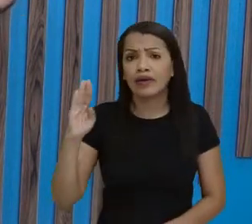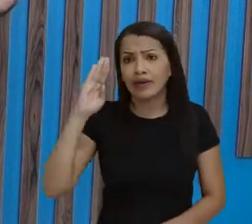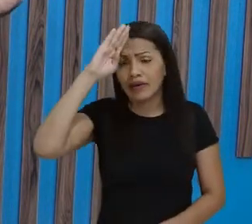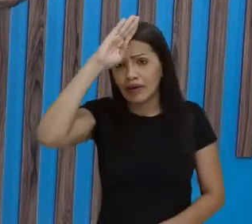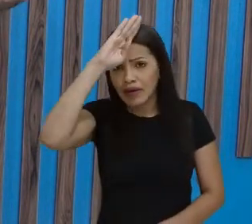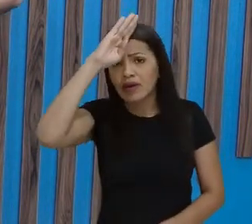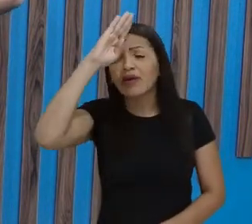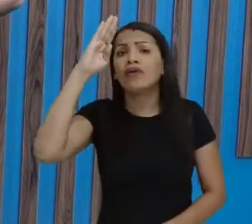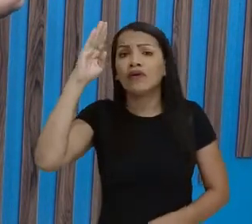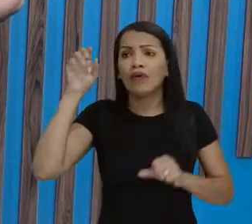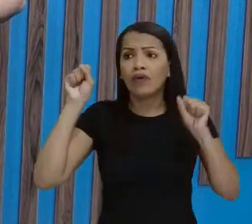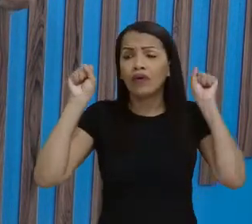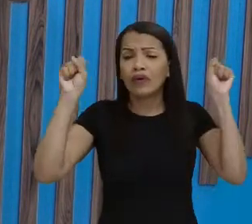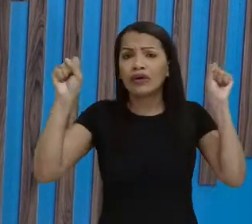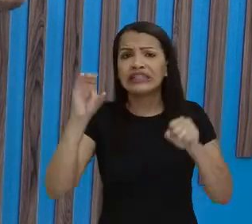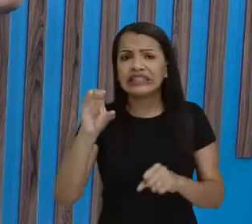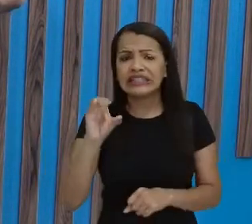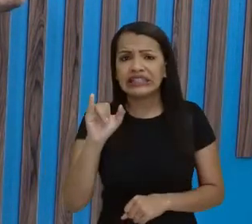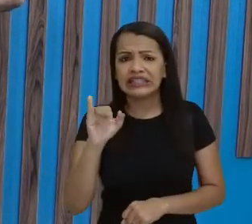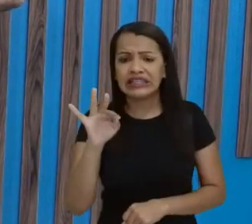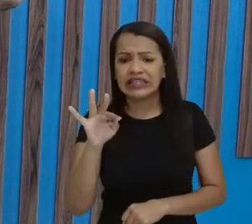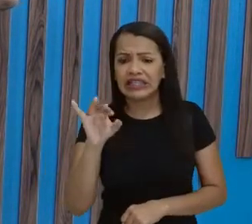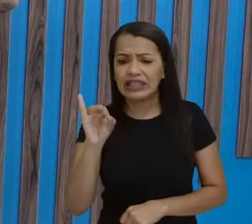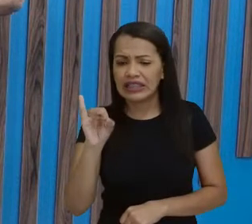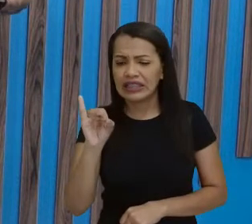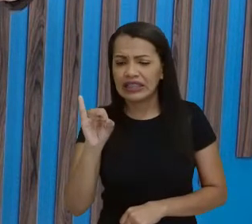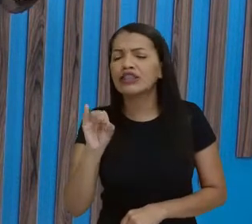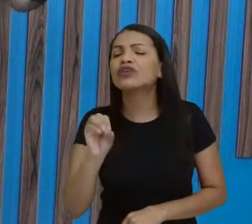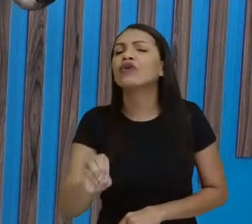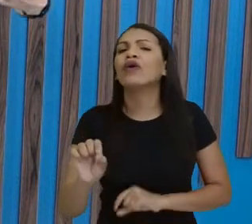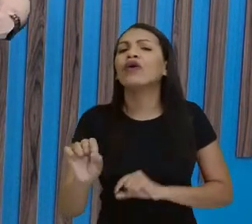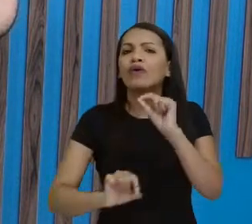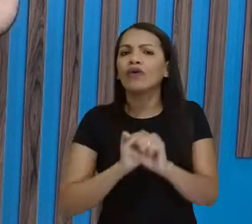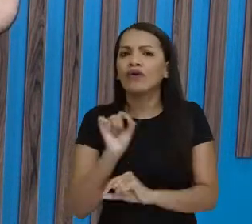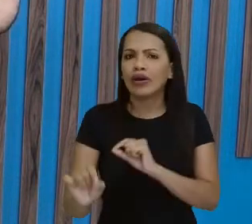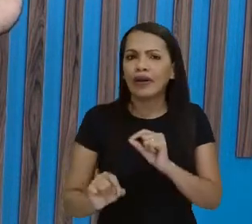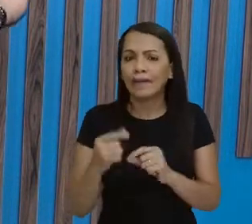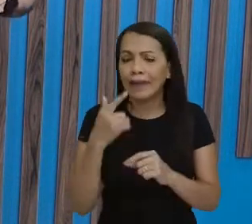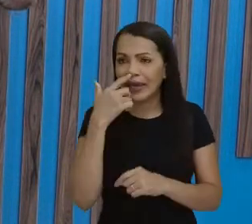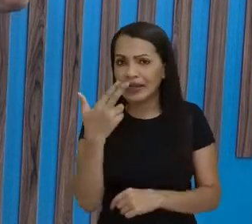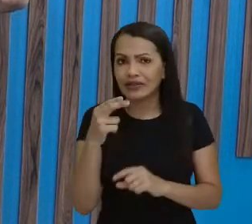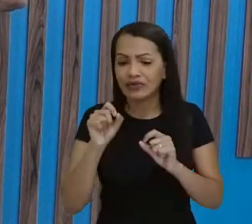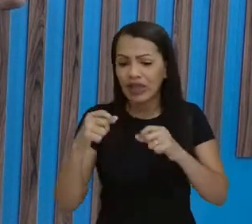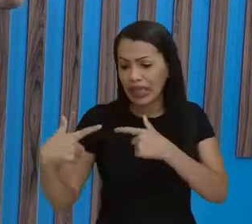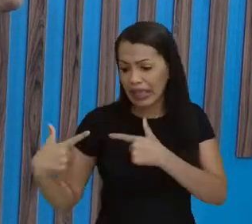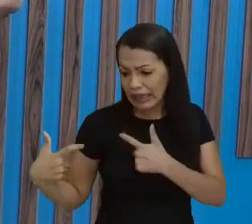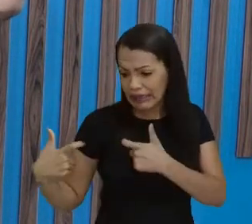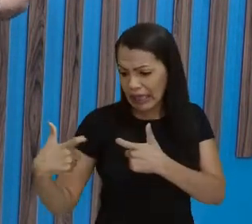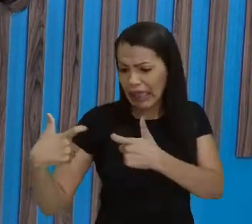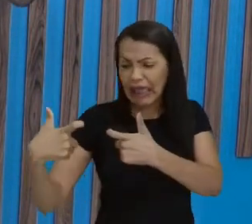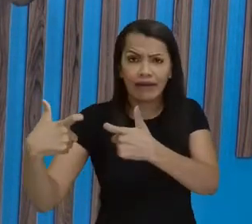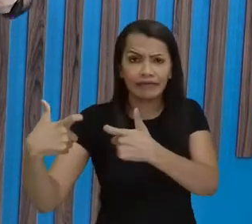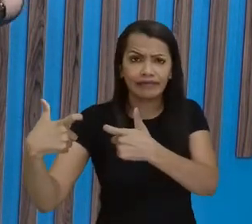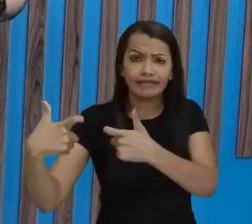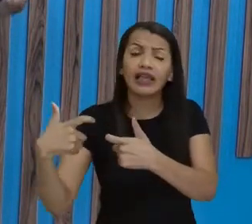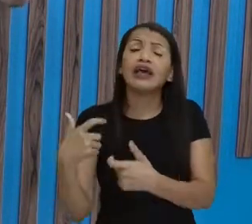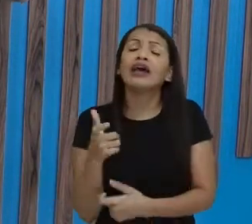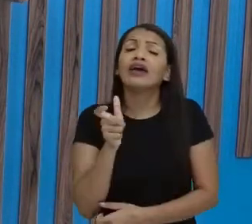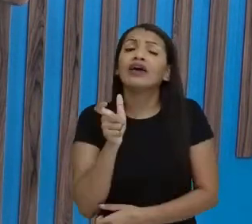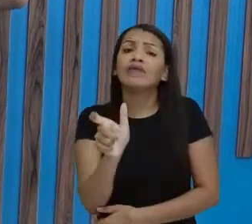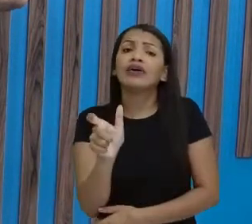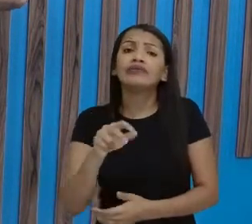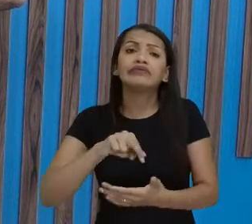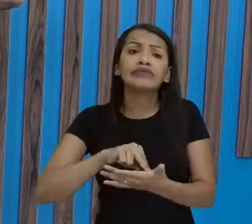decretado em estado de sítio. Estado de sítio, né, como se a gente tivesse em estado de guerra. Em outras palavras, ele estava dizendo